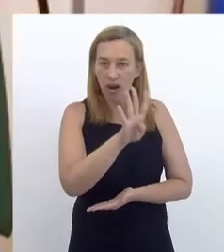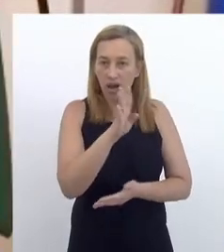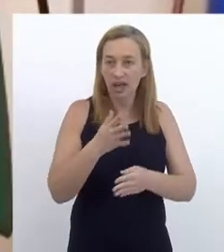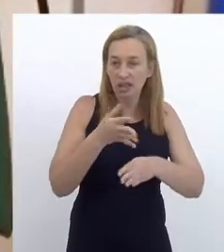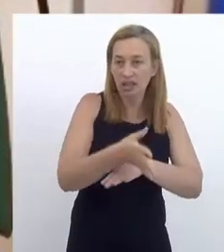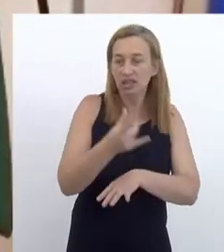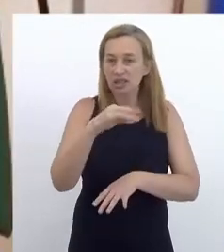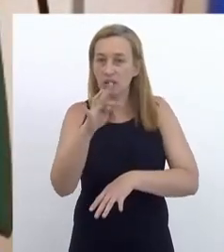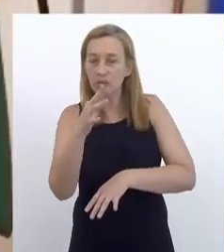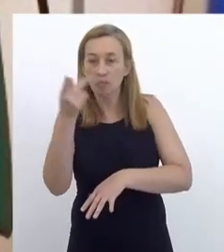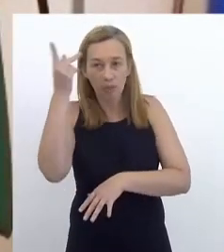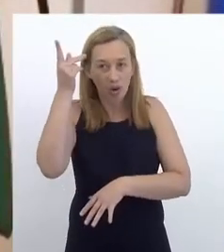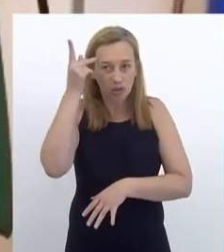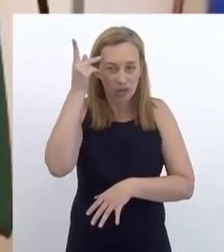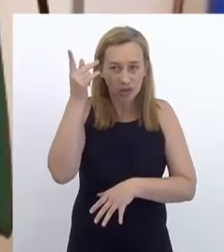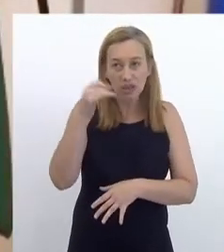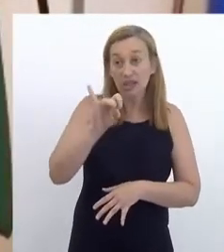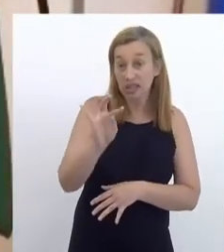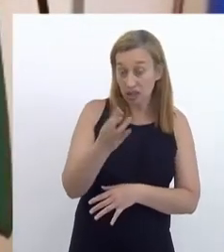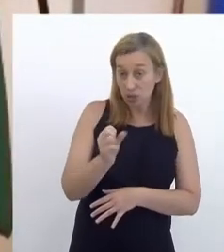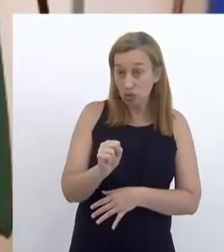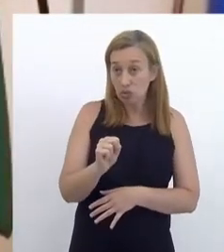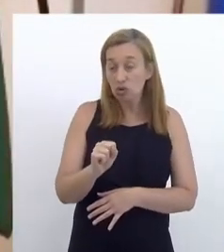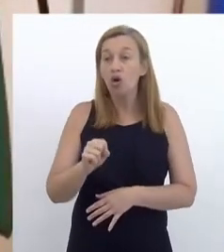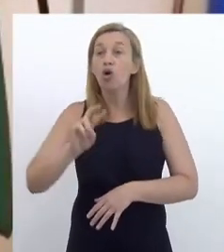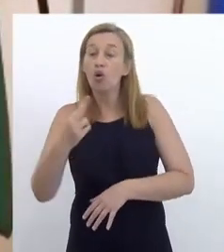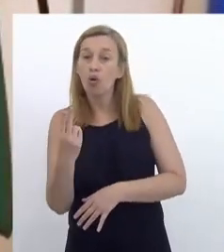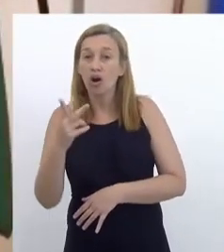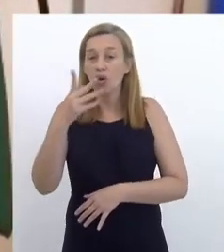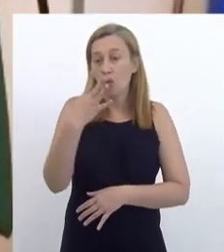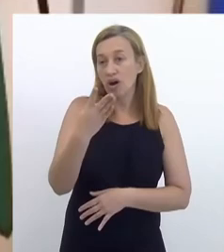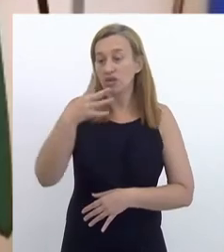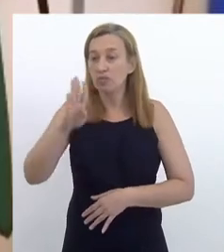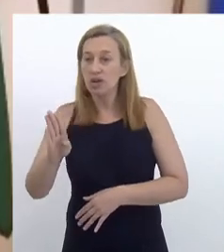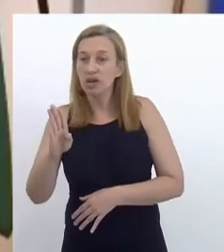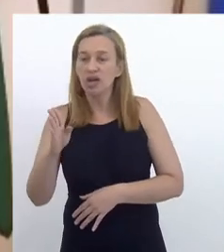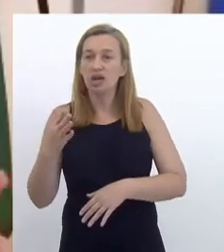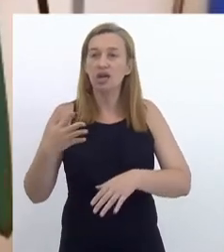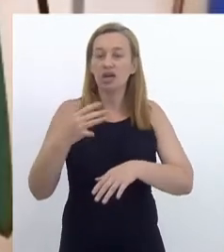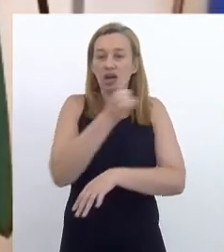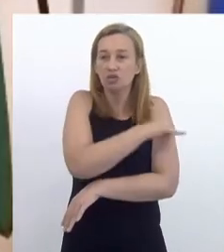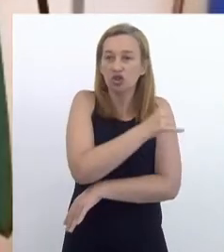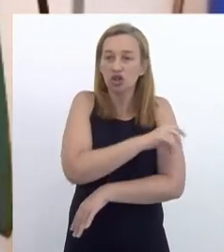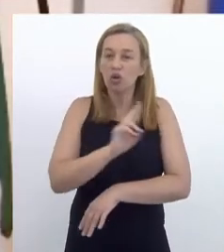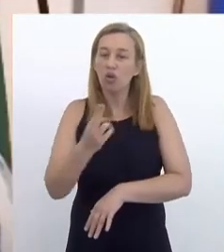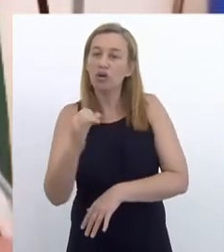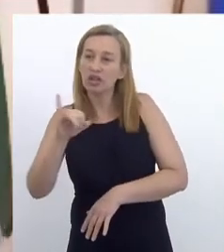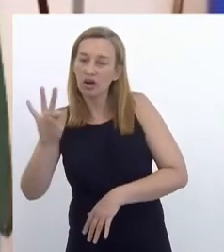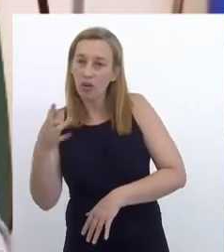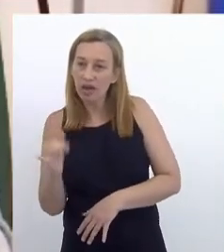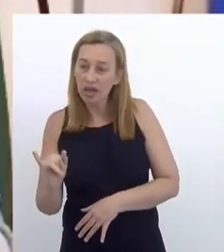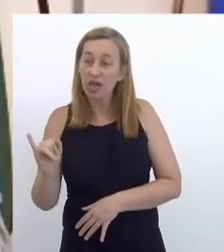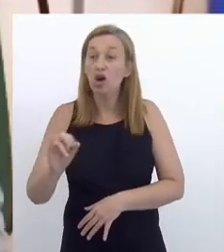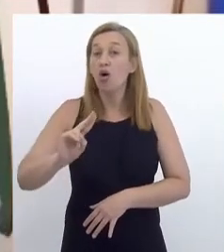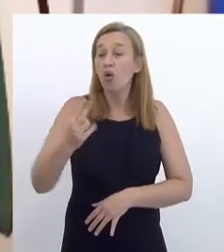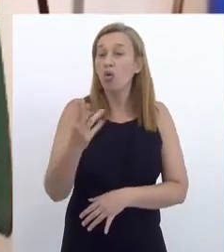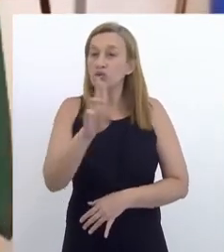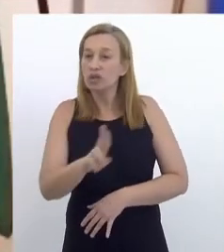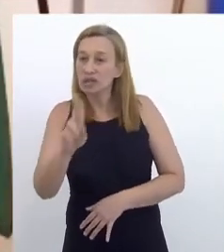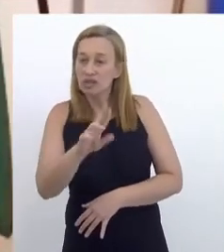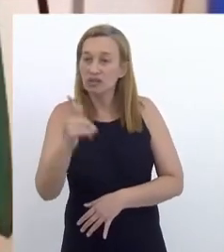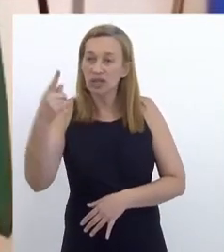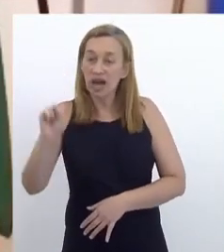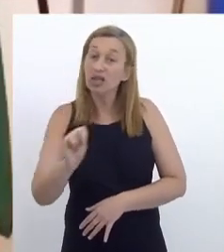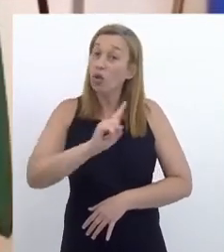ou a 4B entrando pelo Rio de Janeiro, por Itaguaí, ou a reinjeção do gás, ou a não utilização do gás.